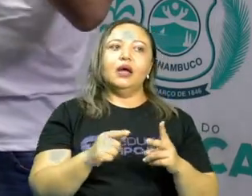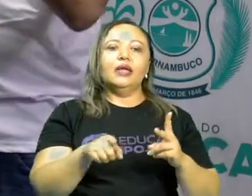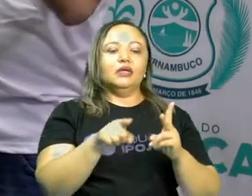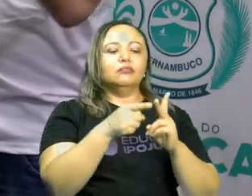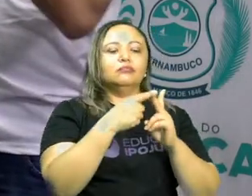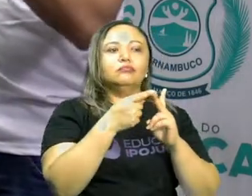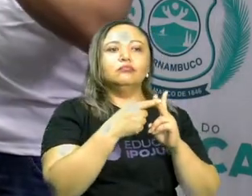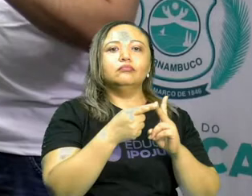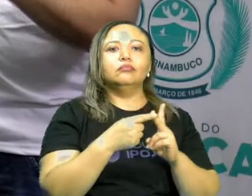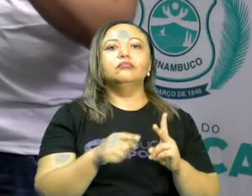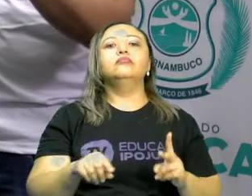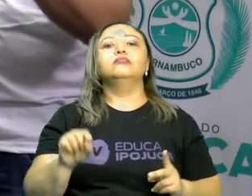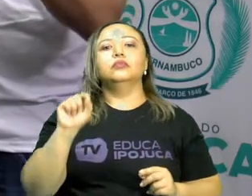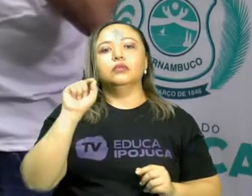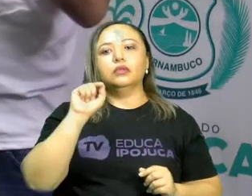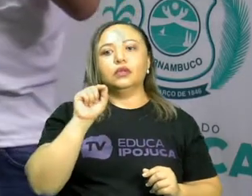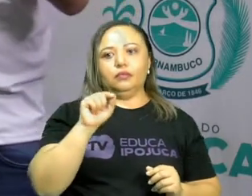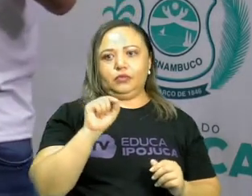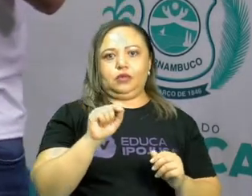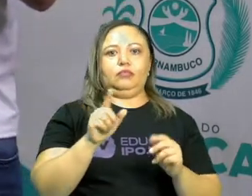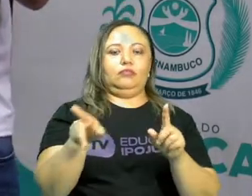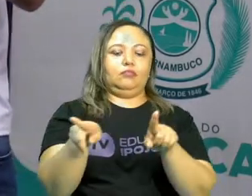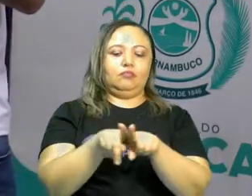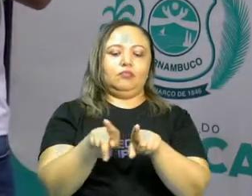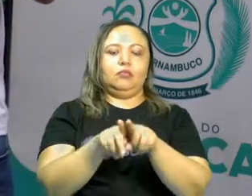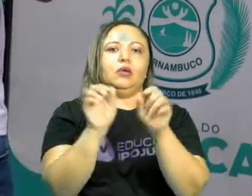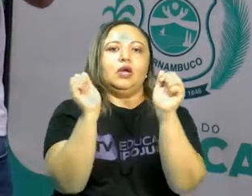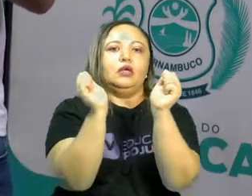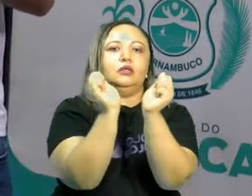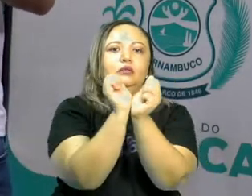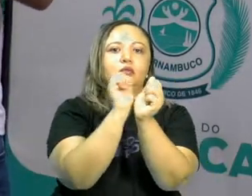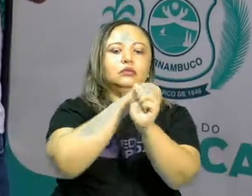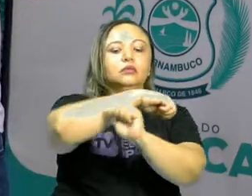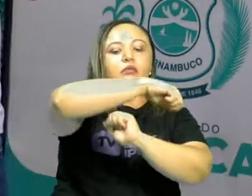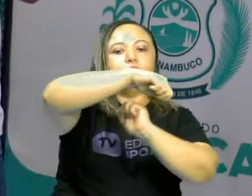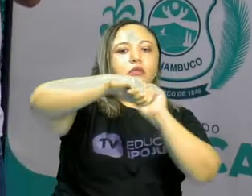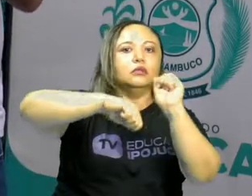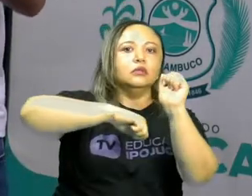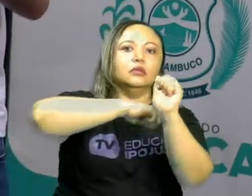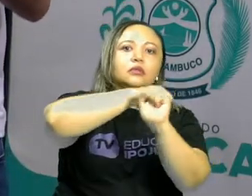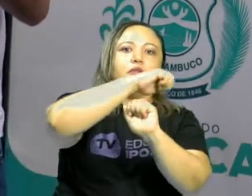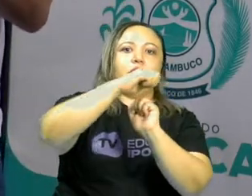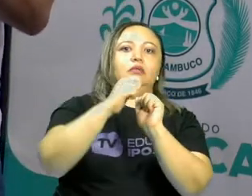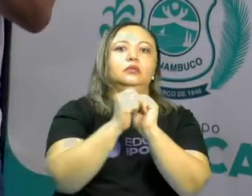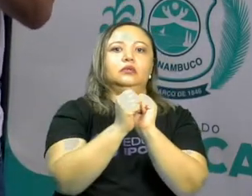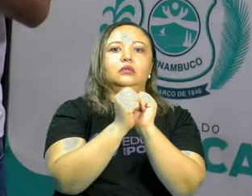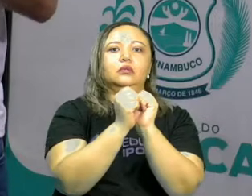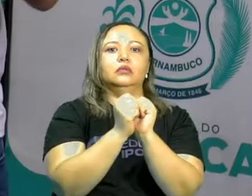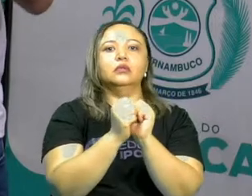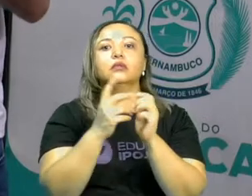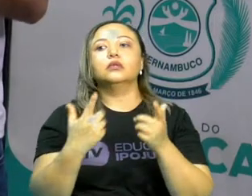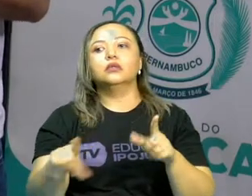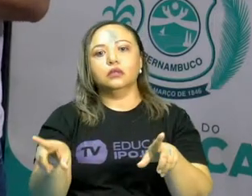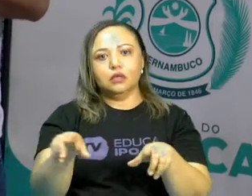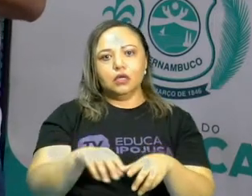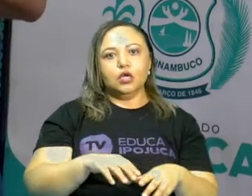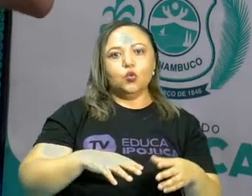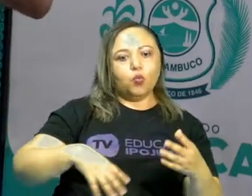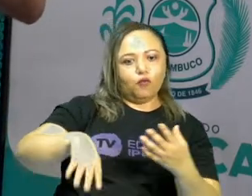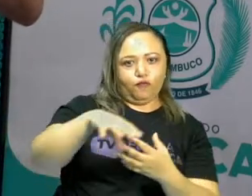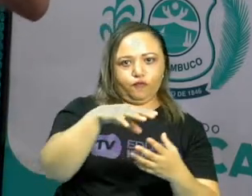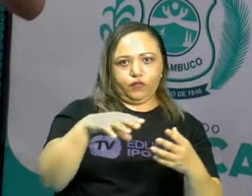a chamada questão escravocrata. Tá certo? Havia um movimento abolicionista. Brasil, durante o império,